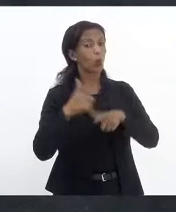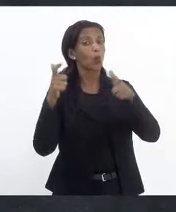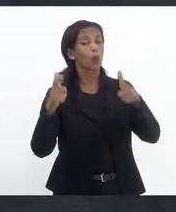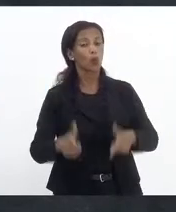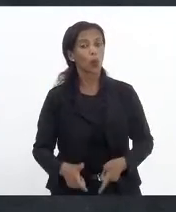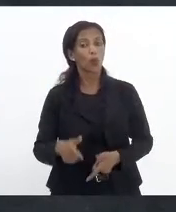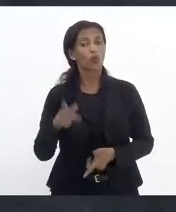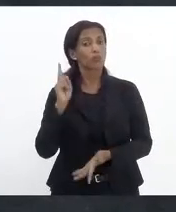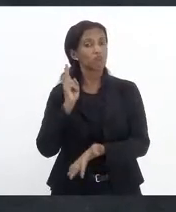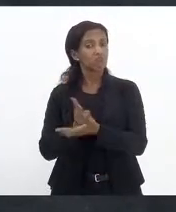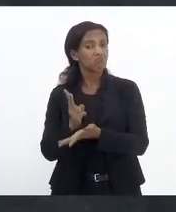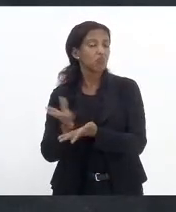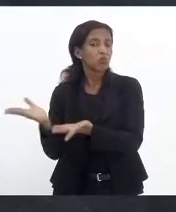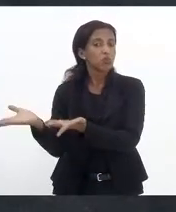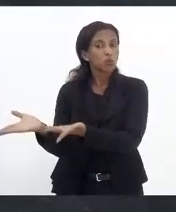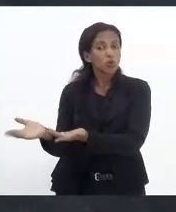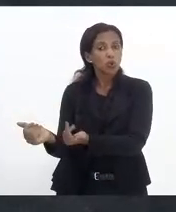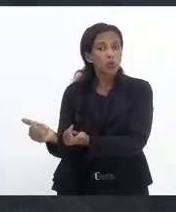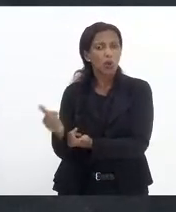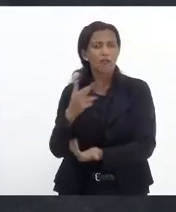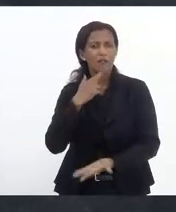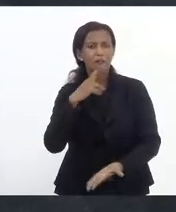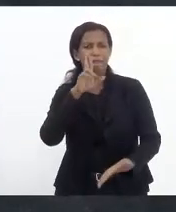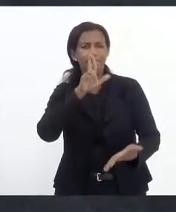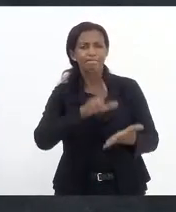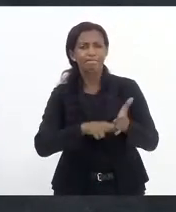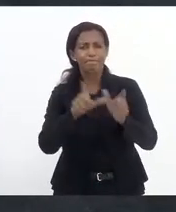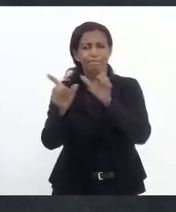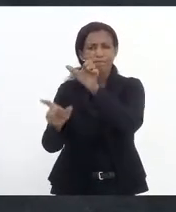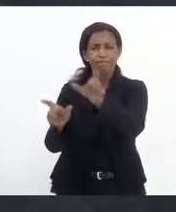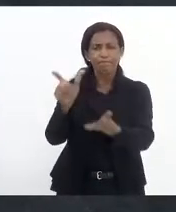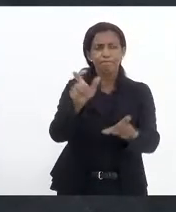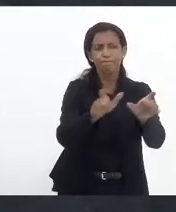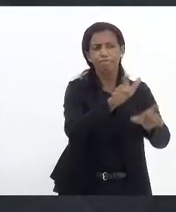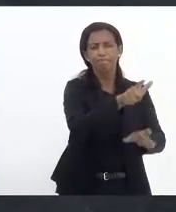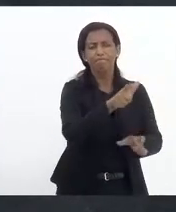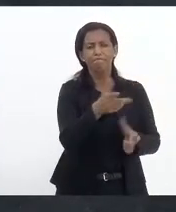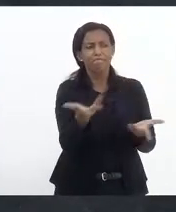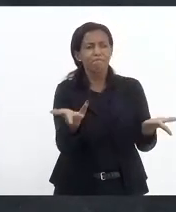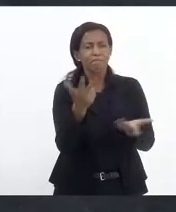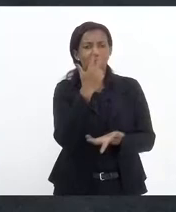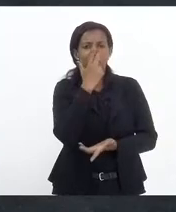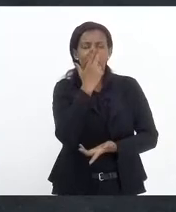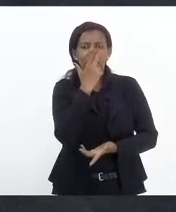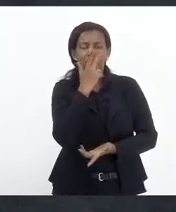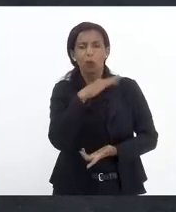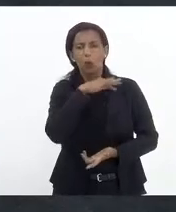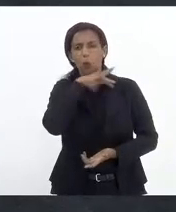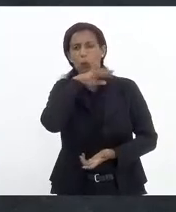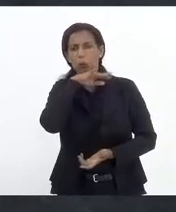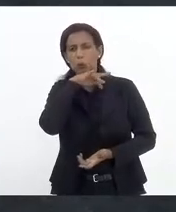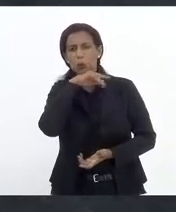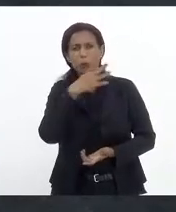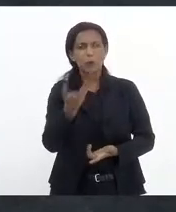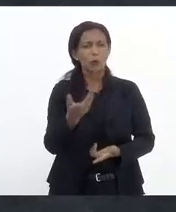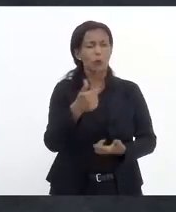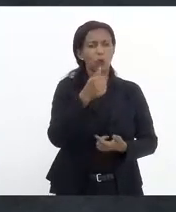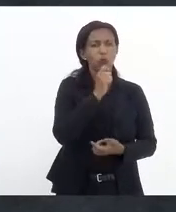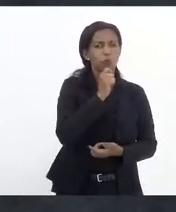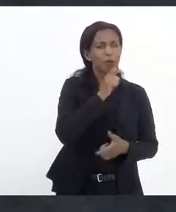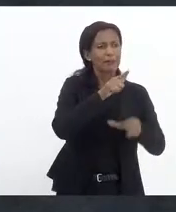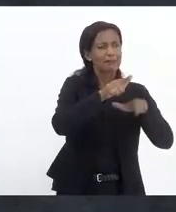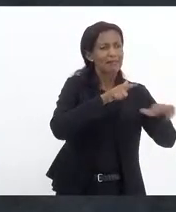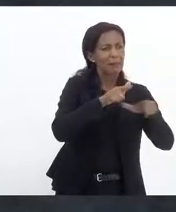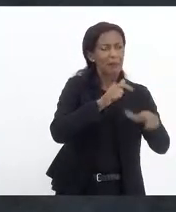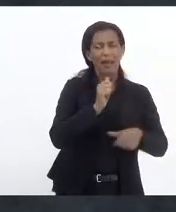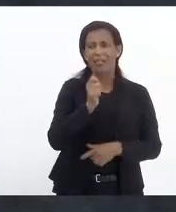essa mesma juventude é reconhecida de maneira muito ruim, de nem-nem, nem trabalha, nem